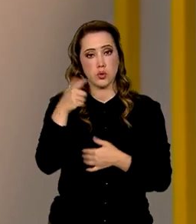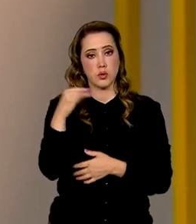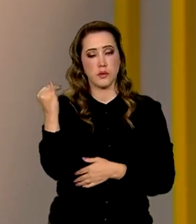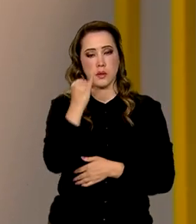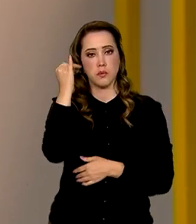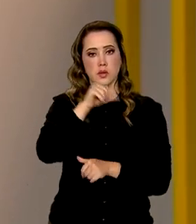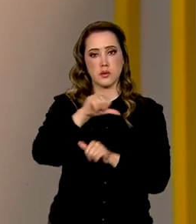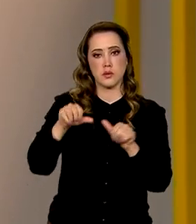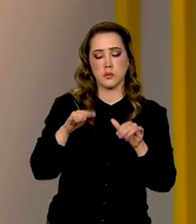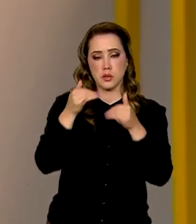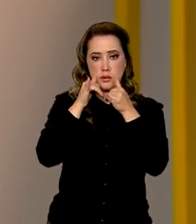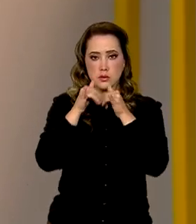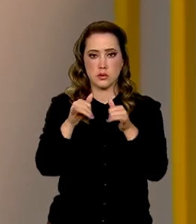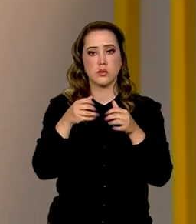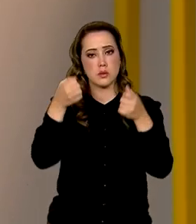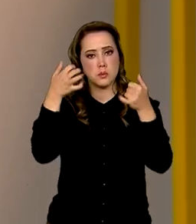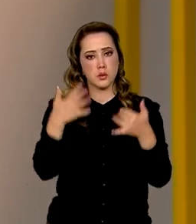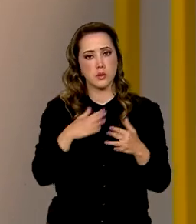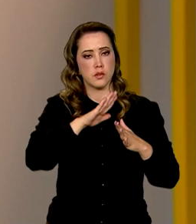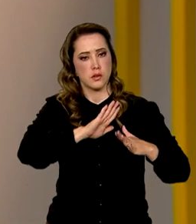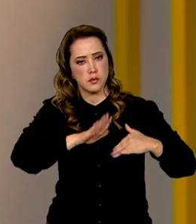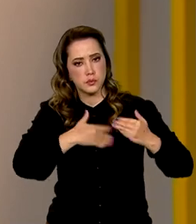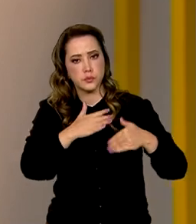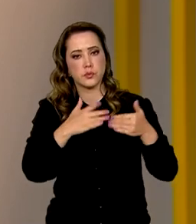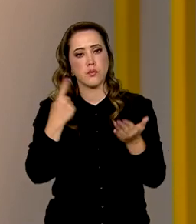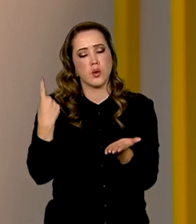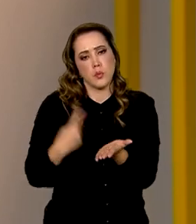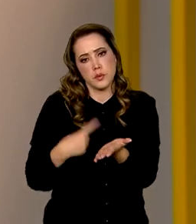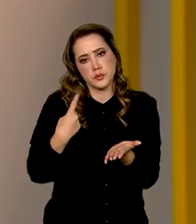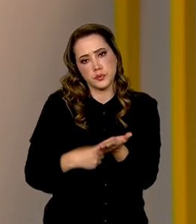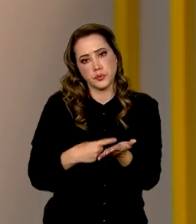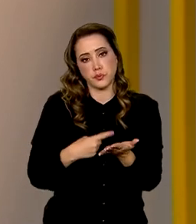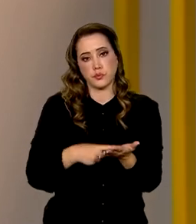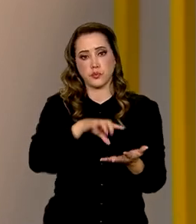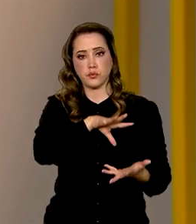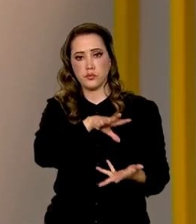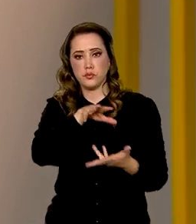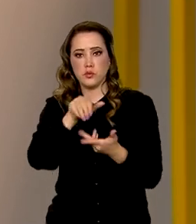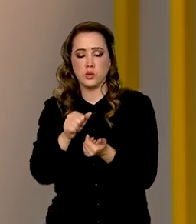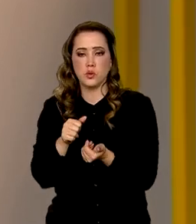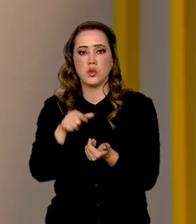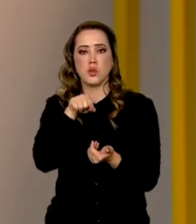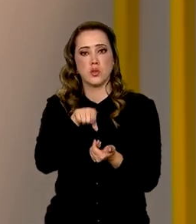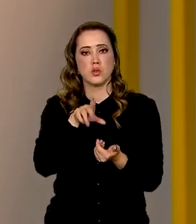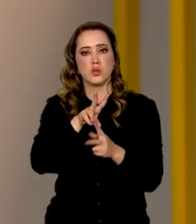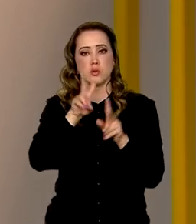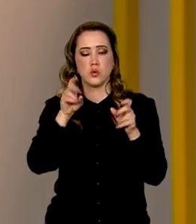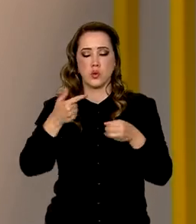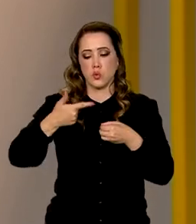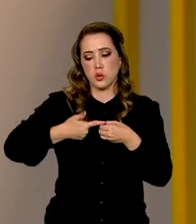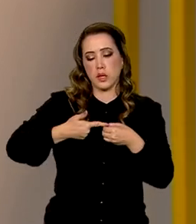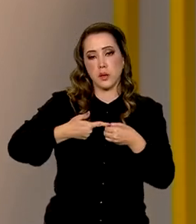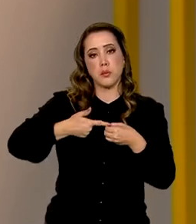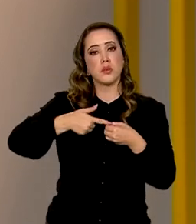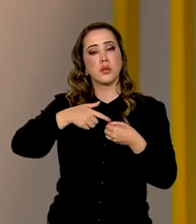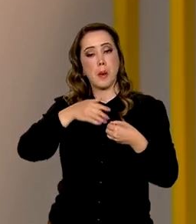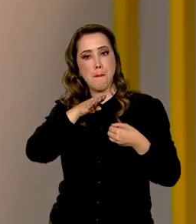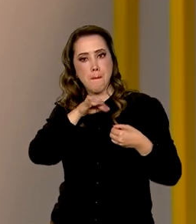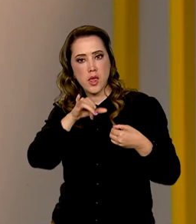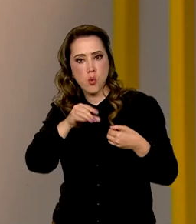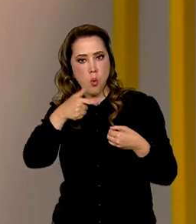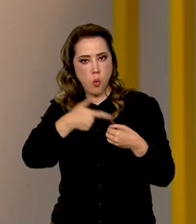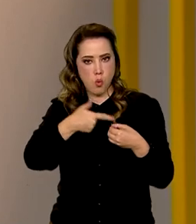transição energética e disse que um avanço foi o compromisso sobre a Aliança Global dos Biocombustíveis,